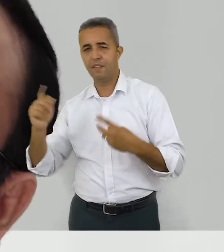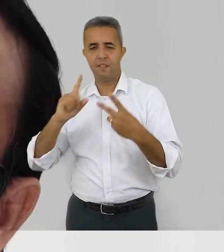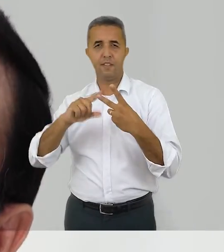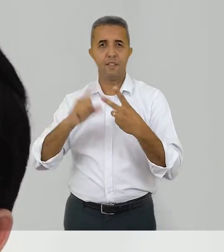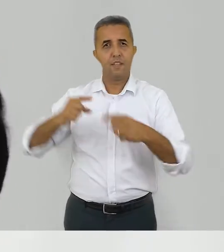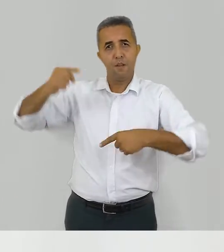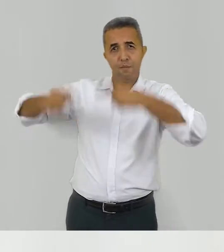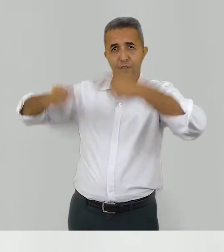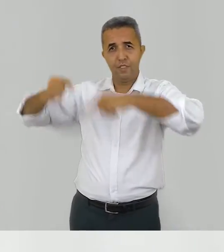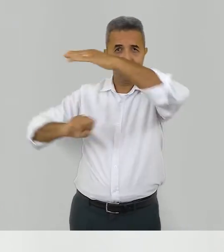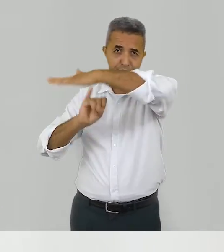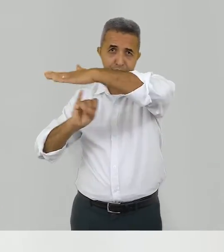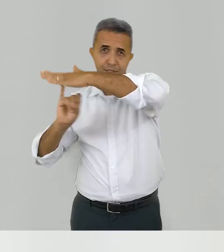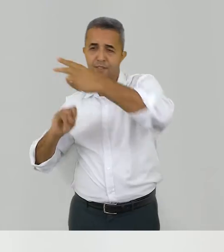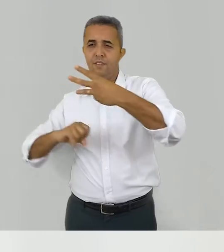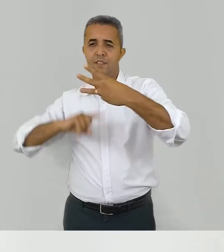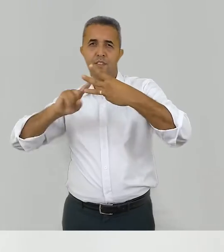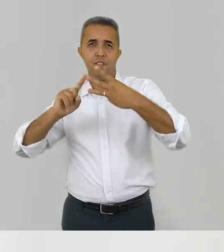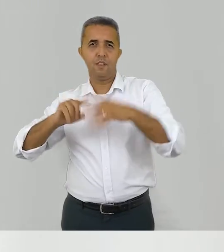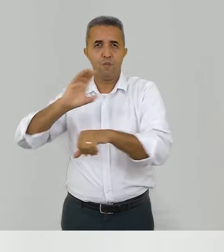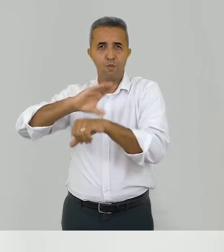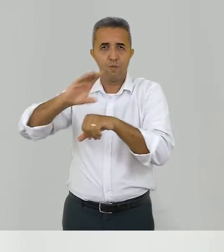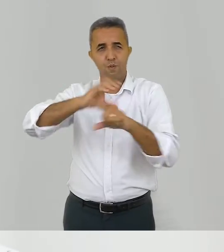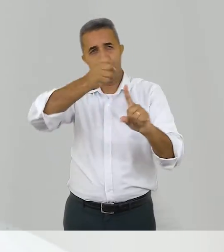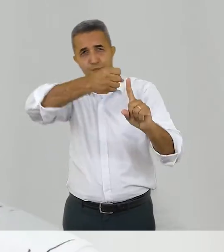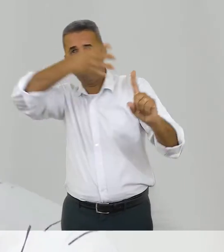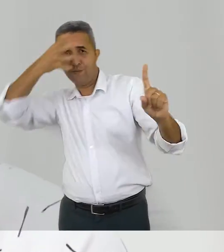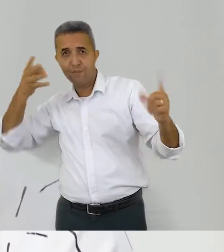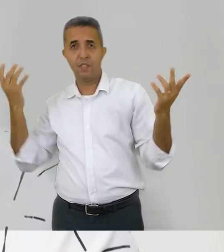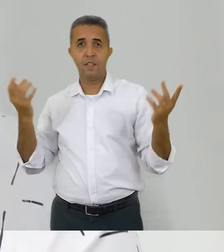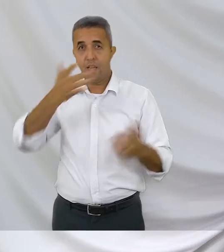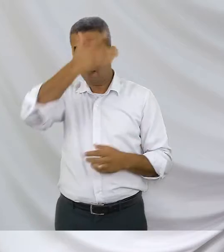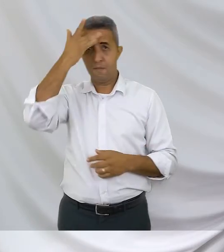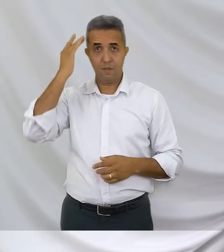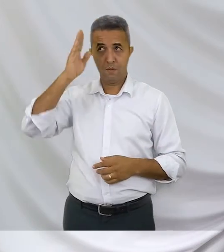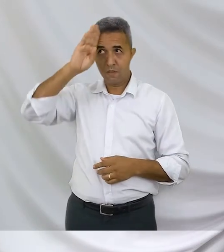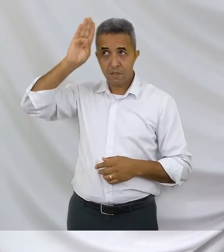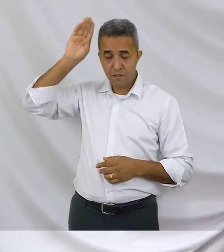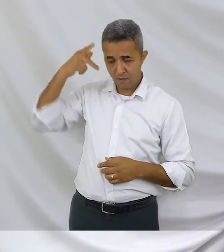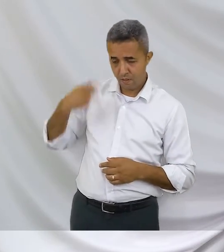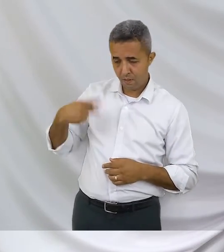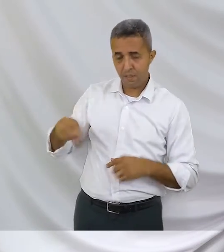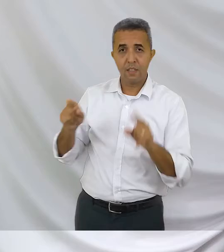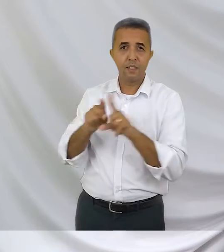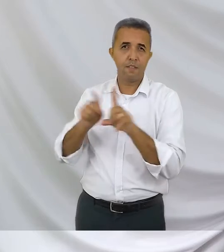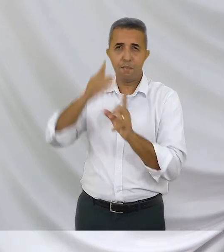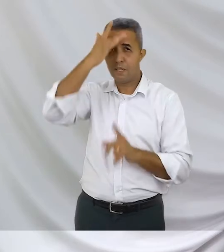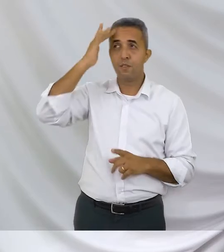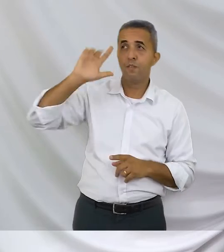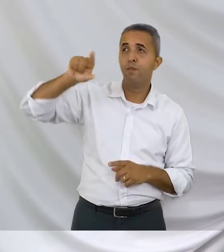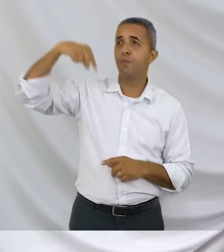plano de política institucional. E aí eu penso que ela tem essa proximidade, através da